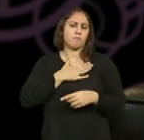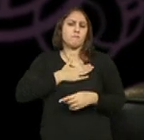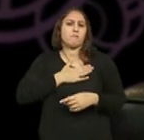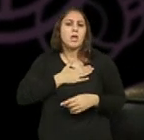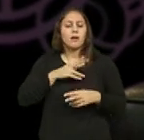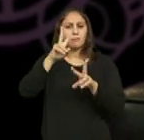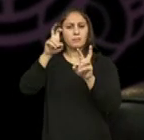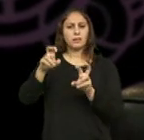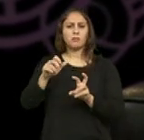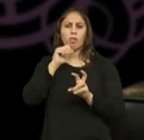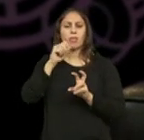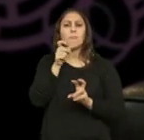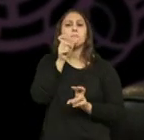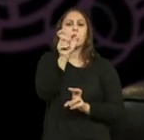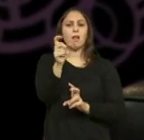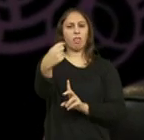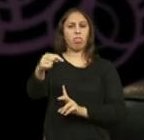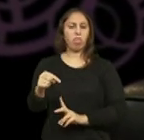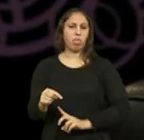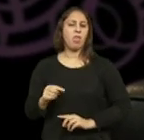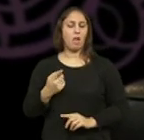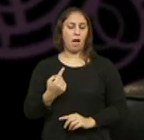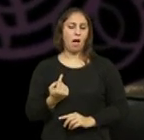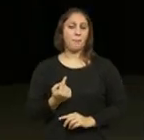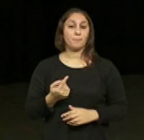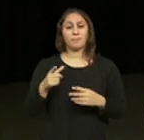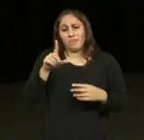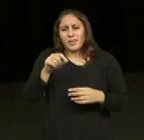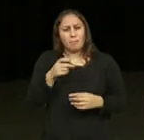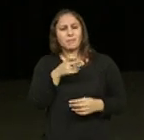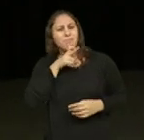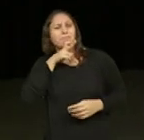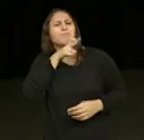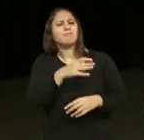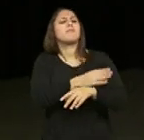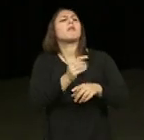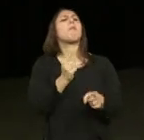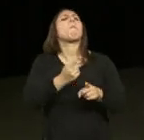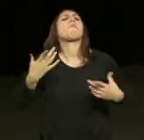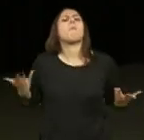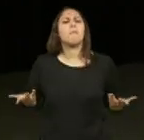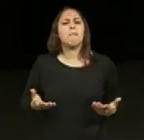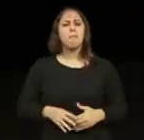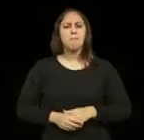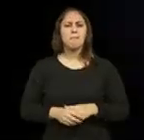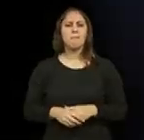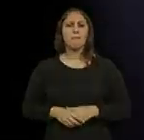só uma palavra. Gosto de títulos que sejam só uma palavra e é também uma resposta a isso. Tardio, porquê?